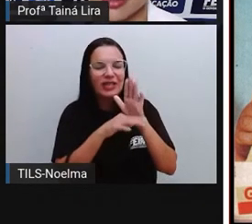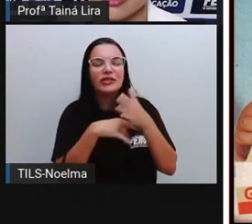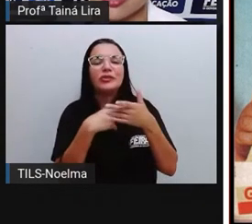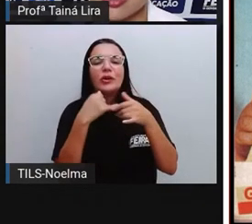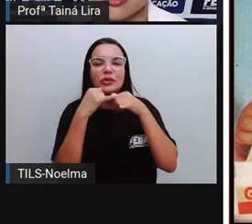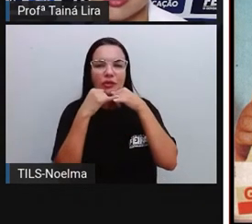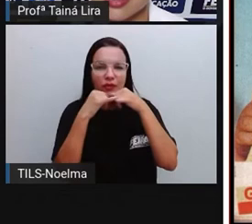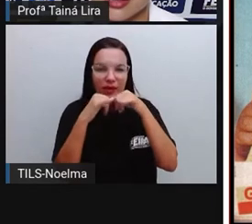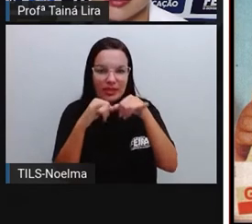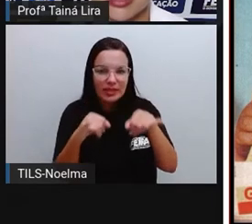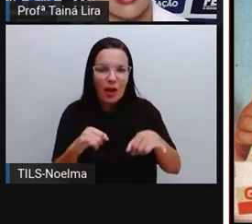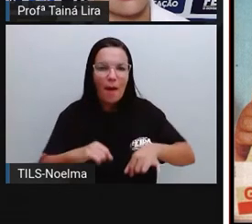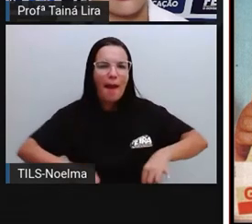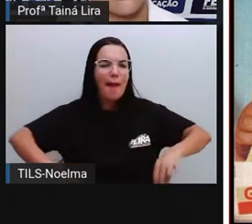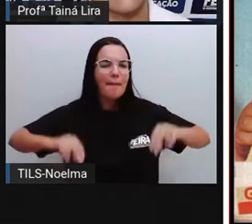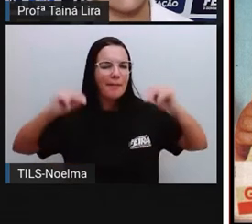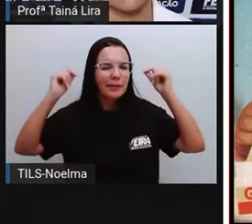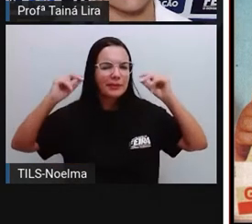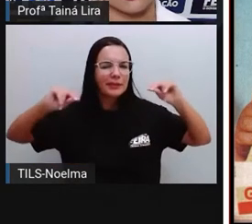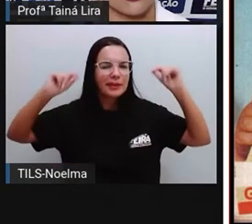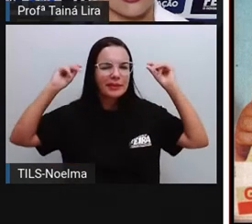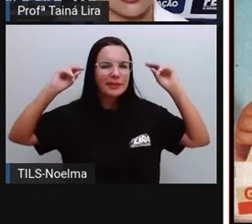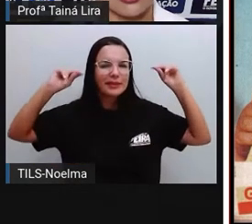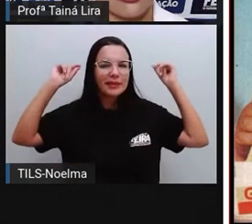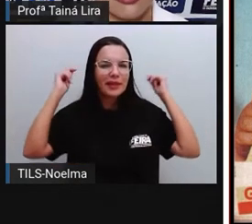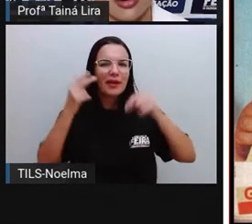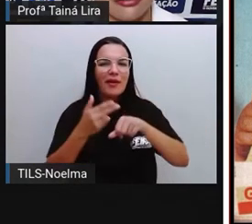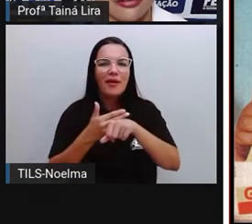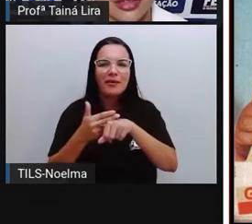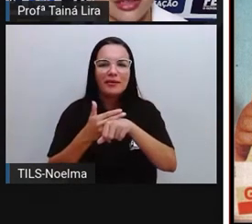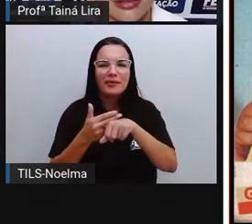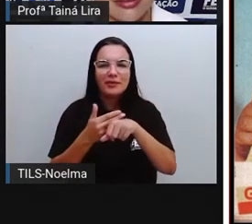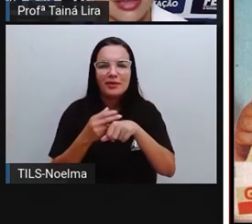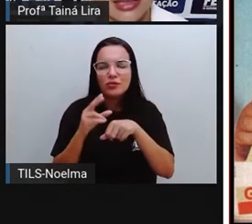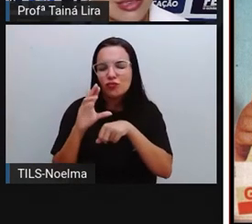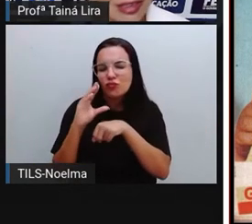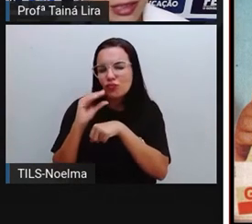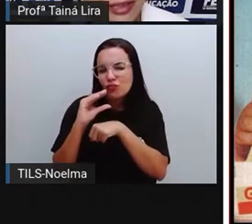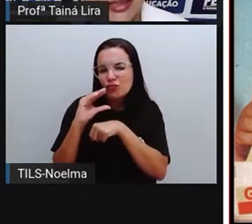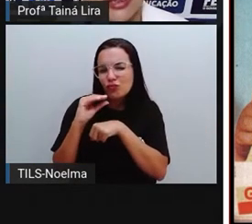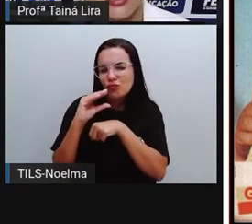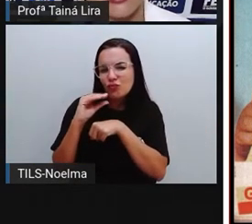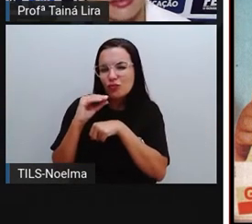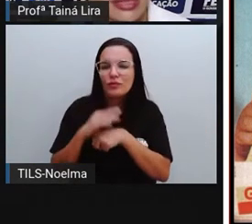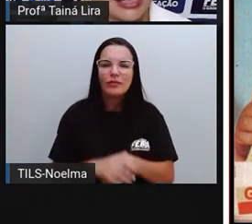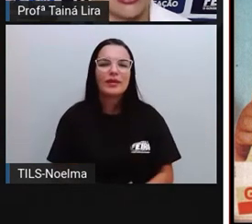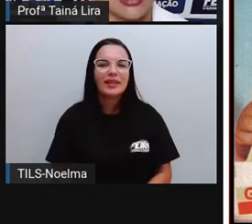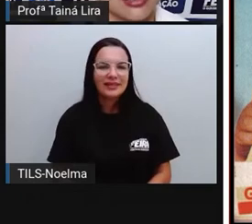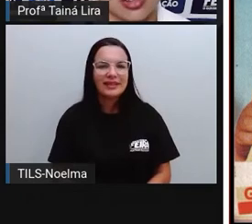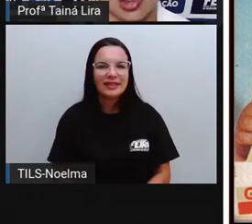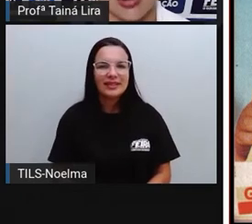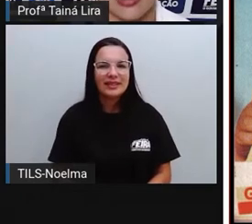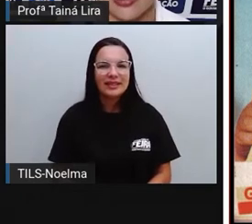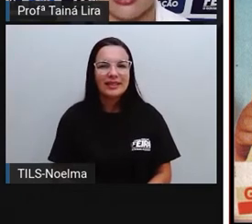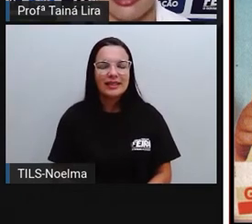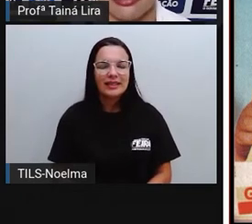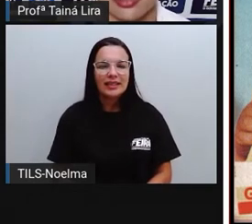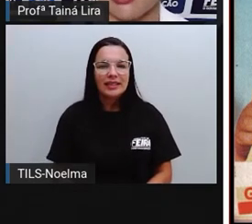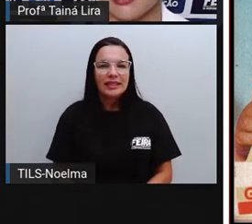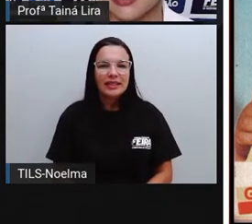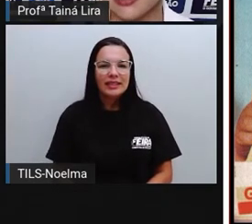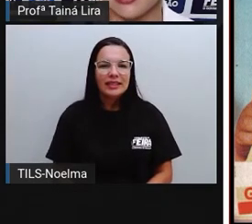desconfiar que estão sendo alimentados. O chocolate fofinho da Nestlé, ele tem esse apelido, né? Chocolate